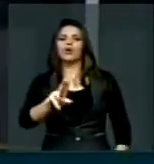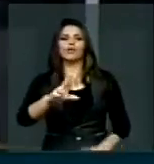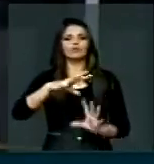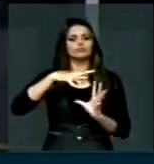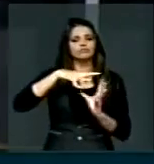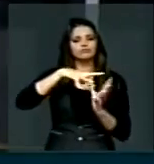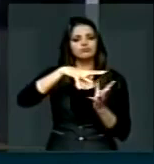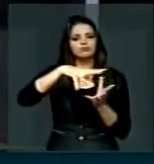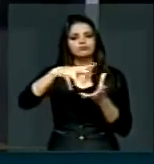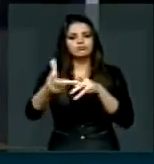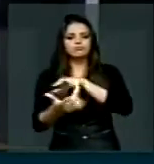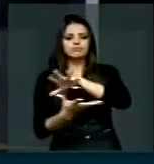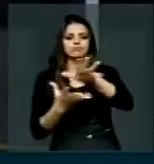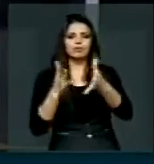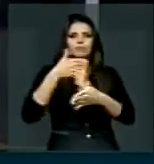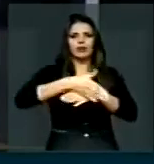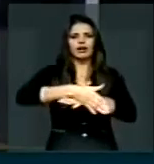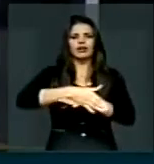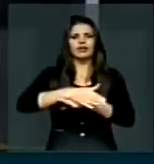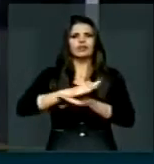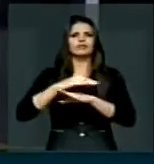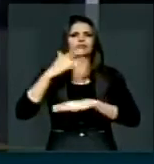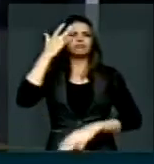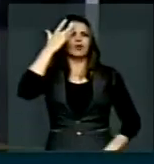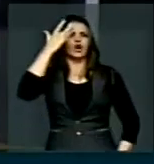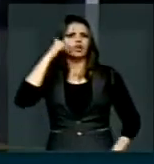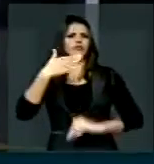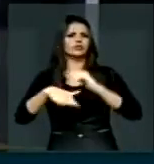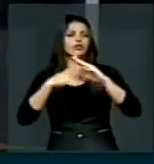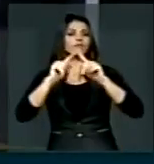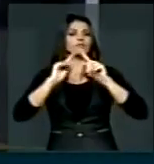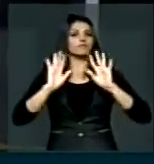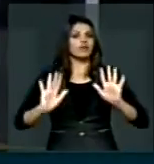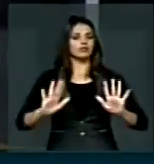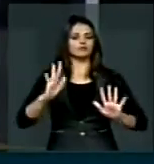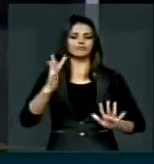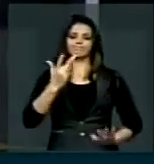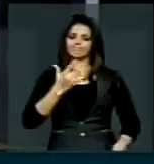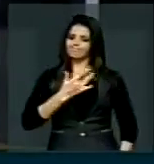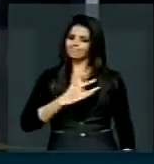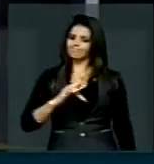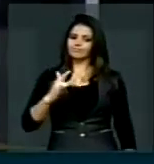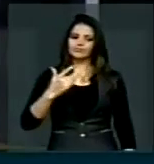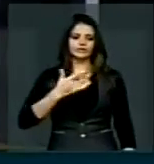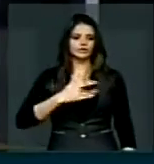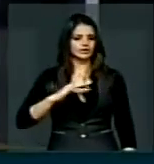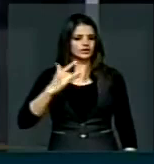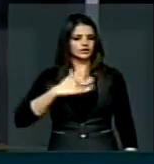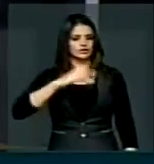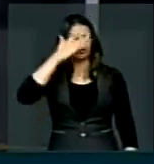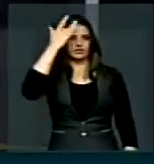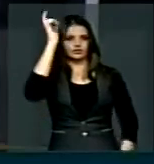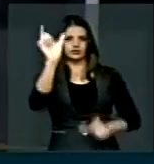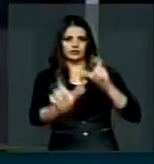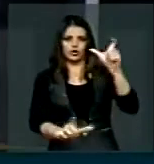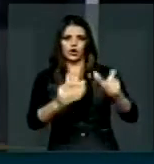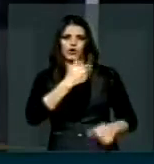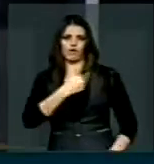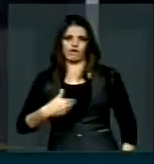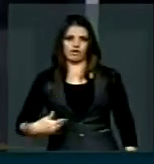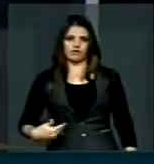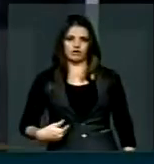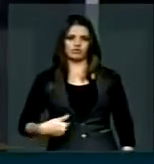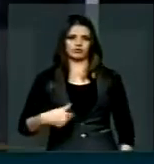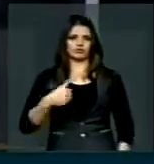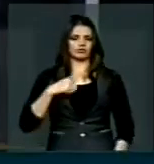mas que, lamentavelmente, as autoridades não olham para a Polícia